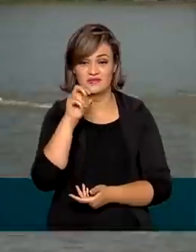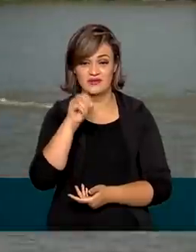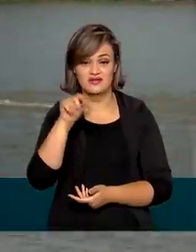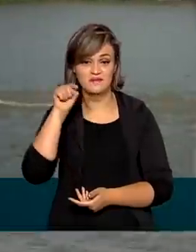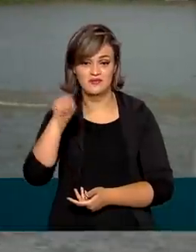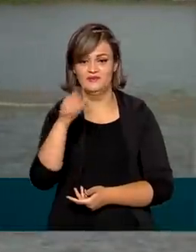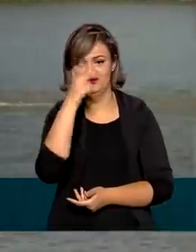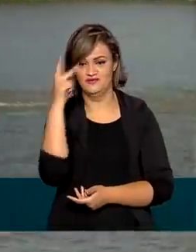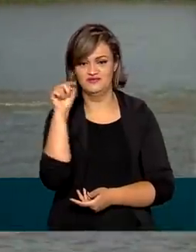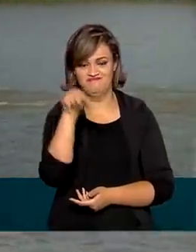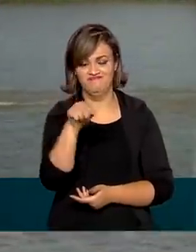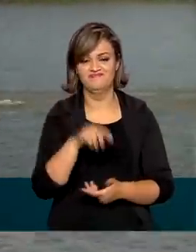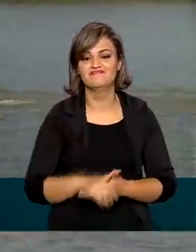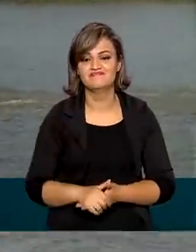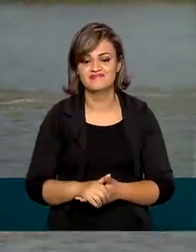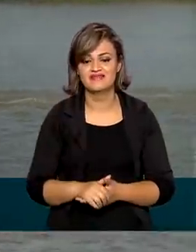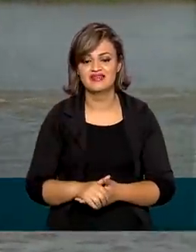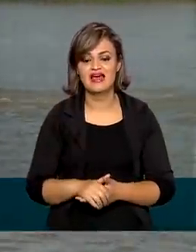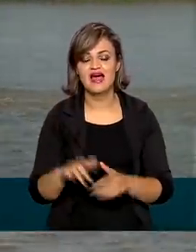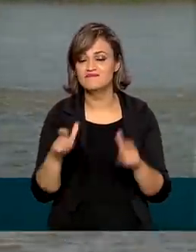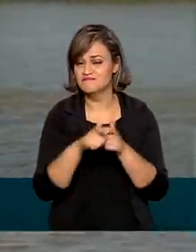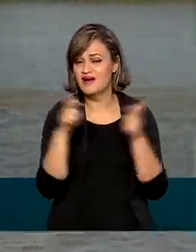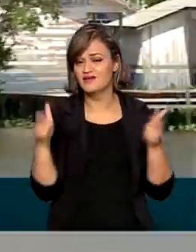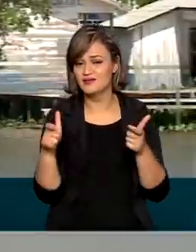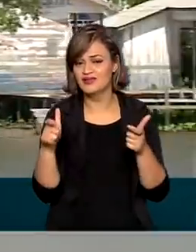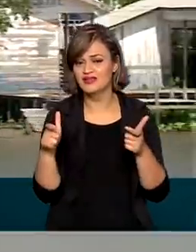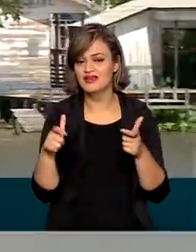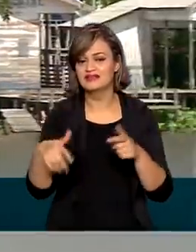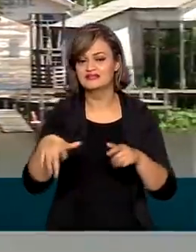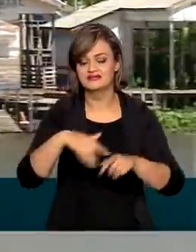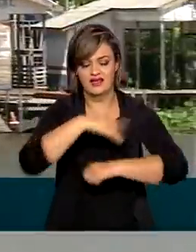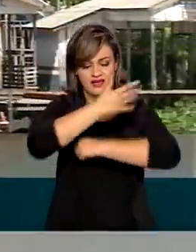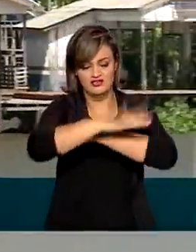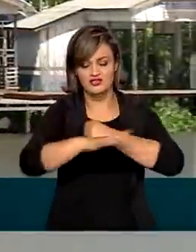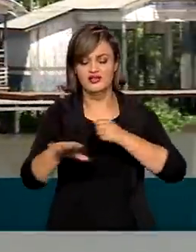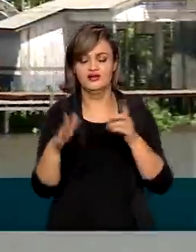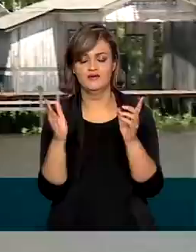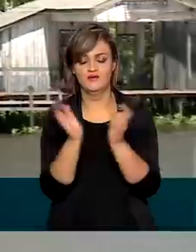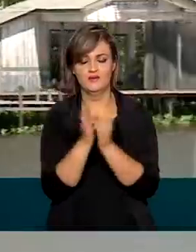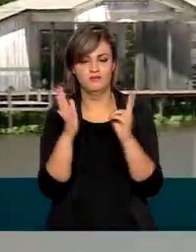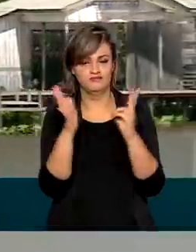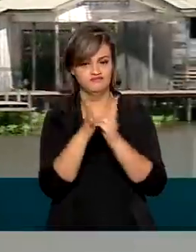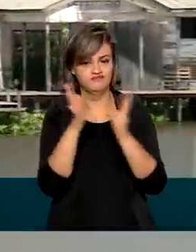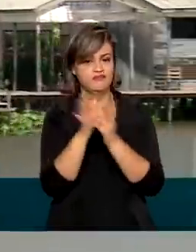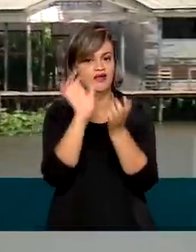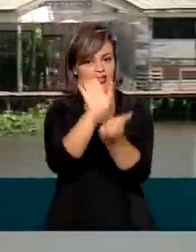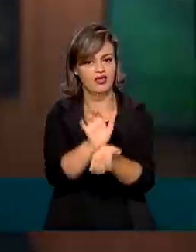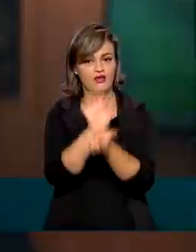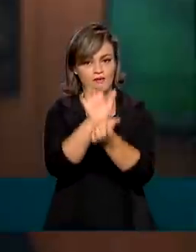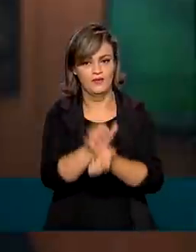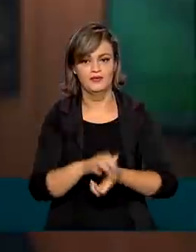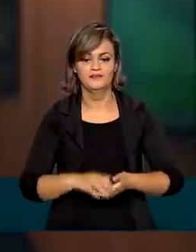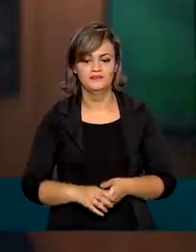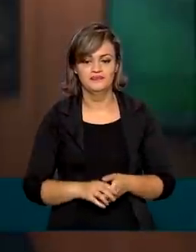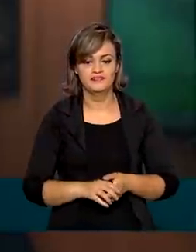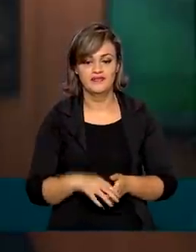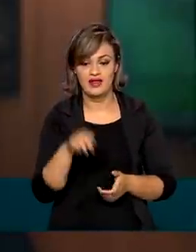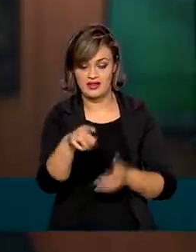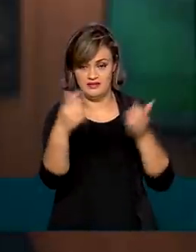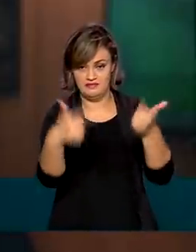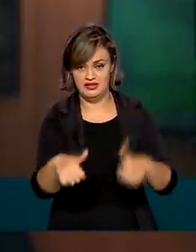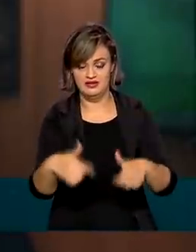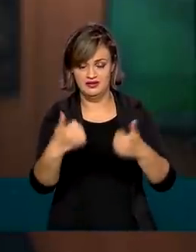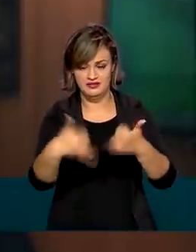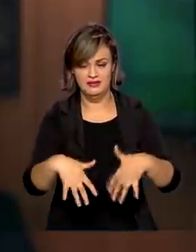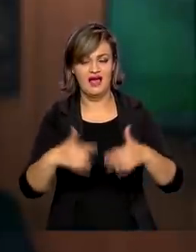moradores da região, a maioria ribeirinhos, indígenas e quilombolas. Ações voltadas para